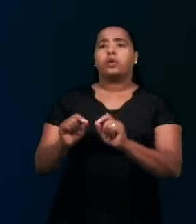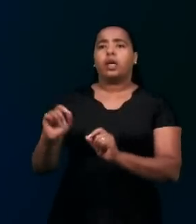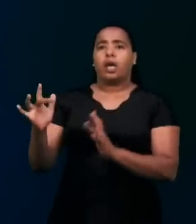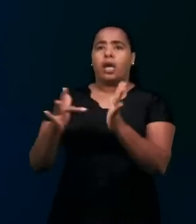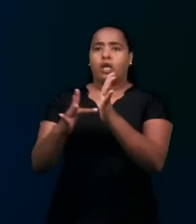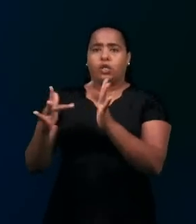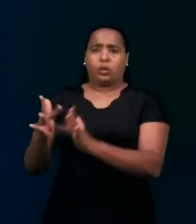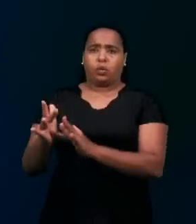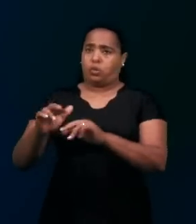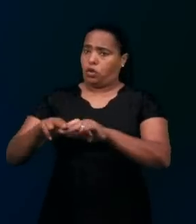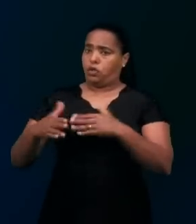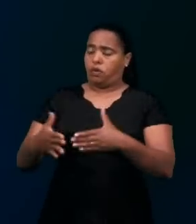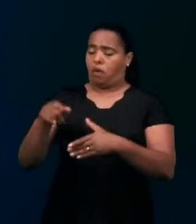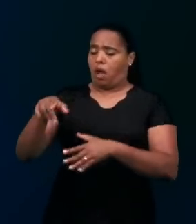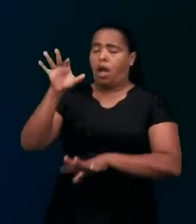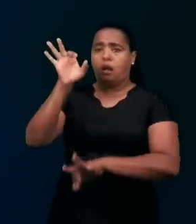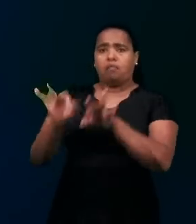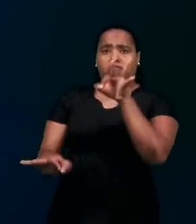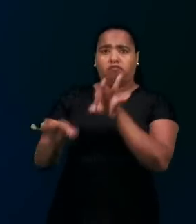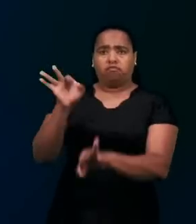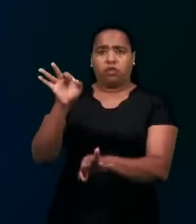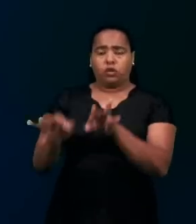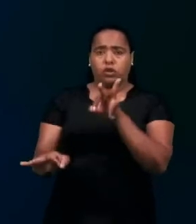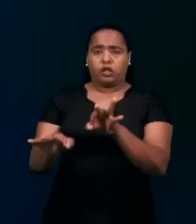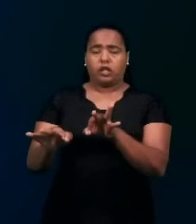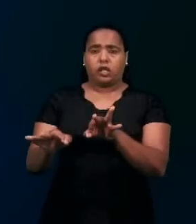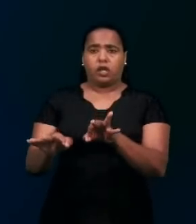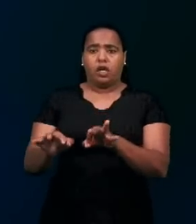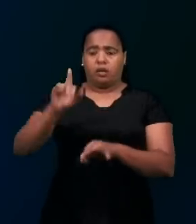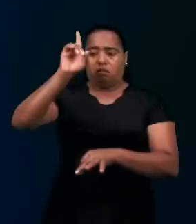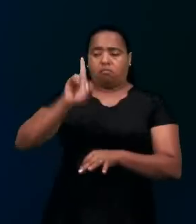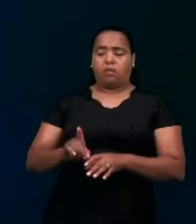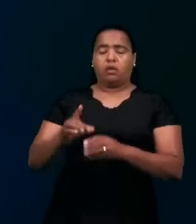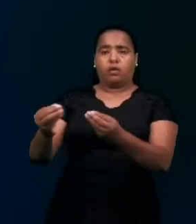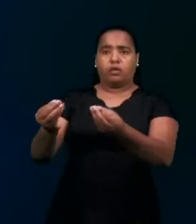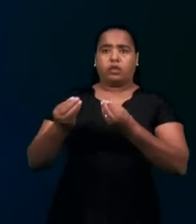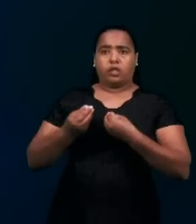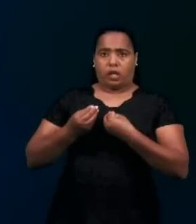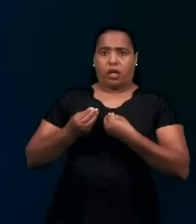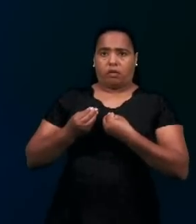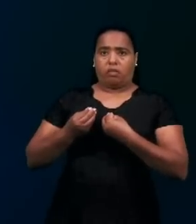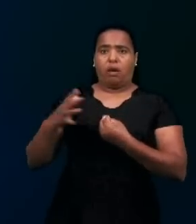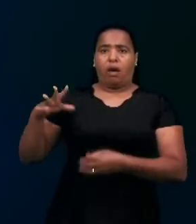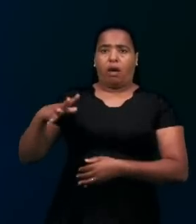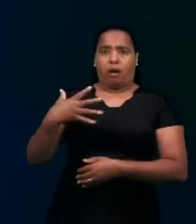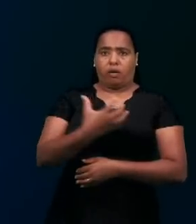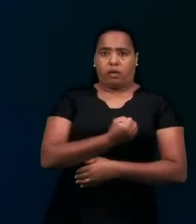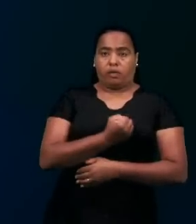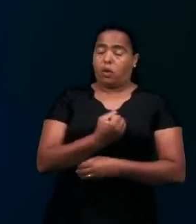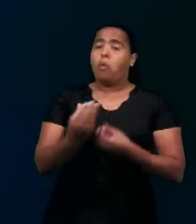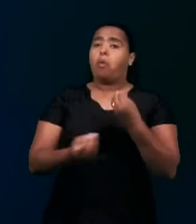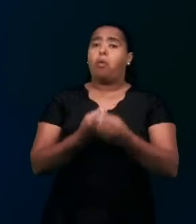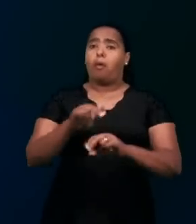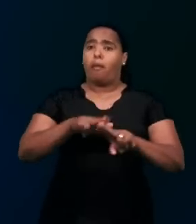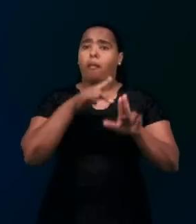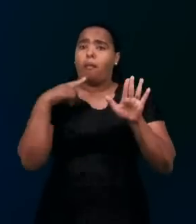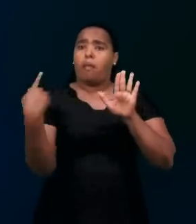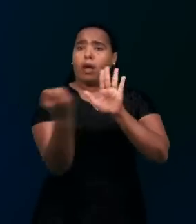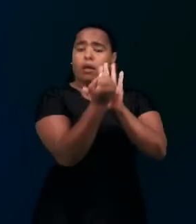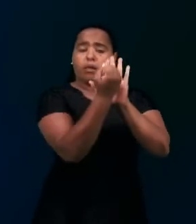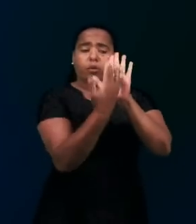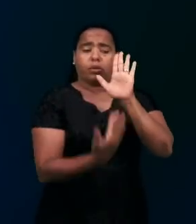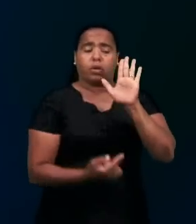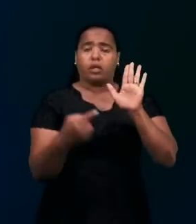justiça, nos dando direito e acesso à salvação. Pelo seu sangue, que tipificou o Espírito